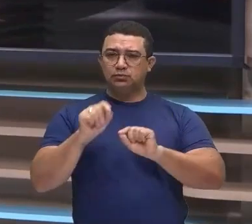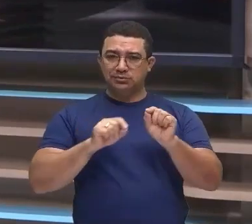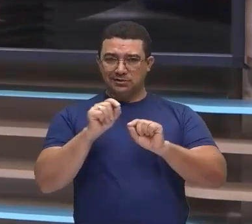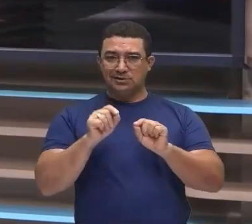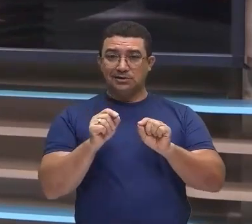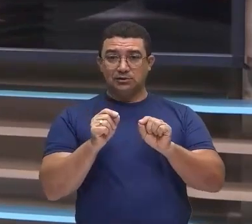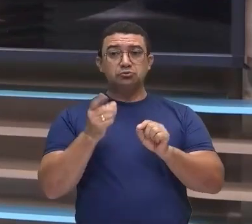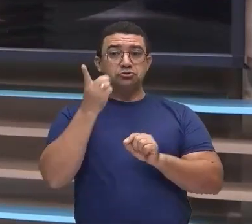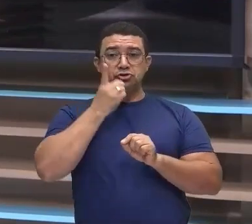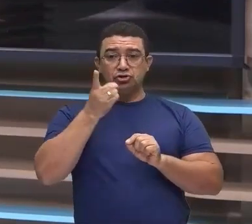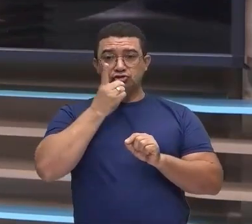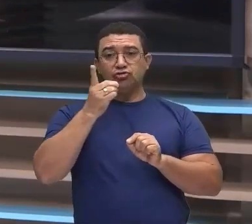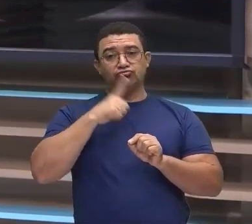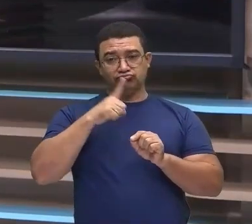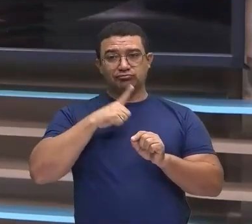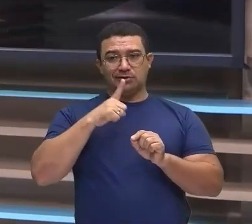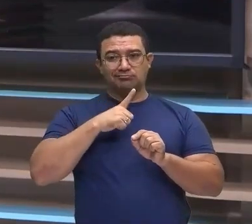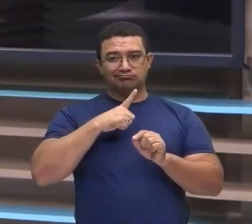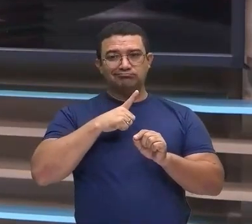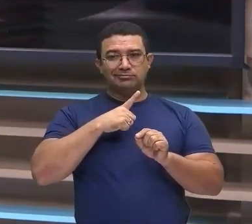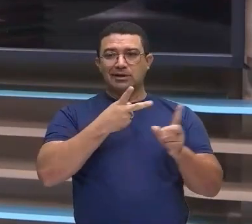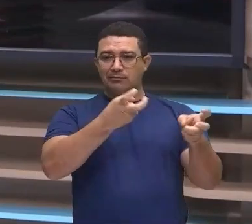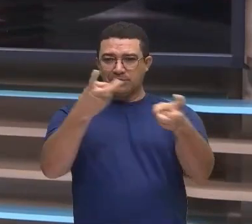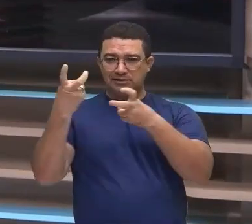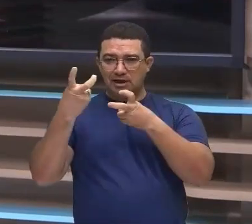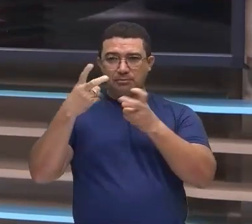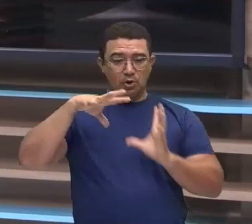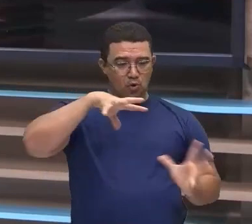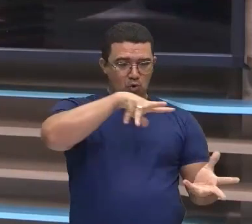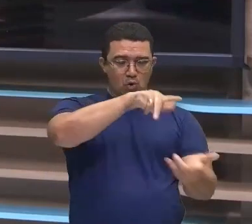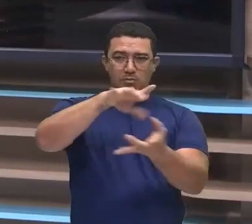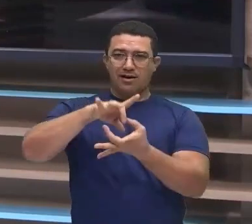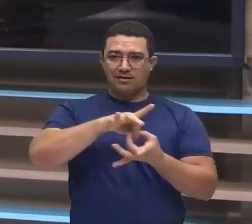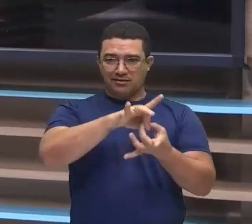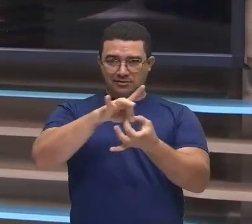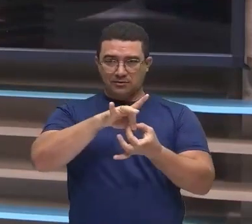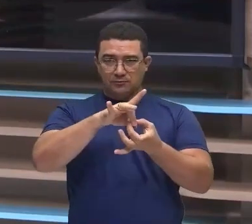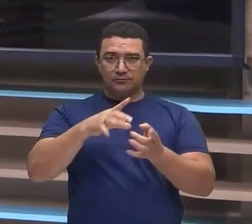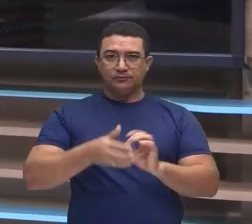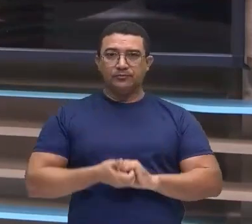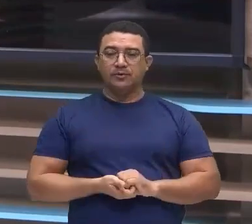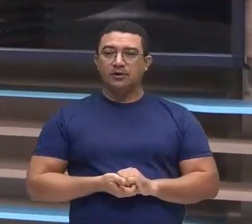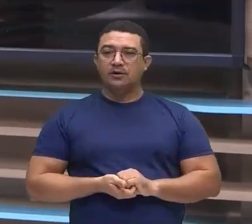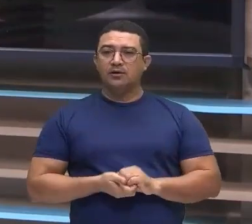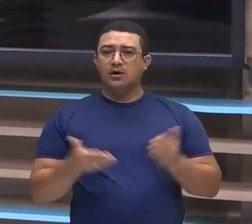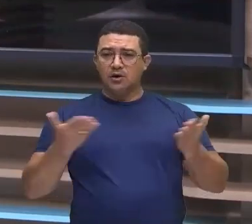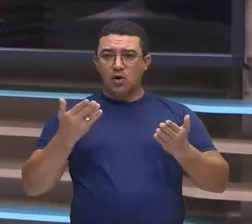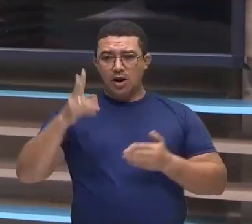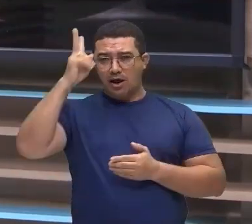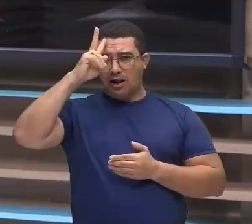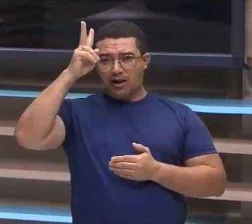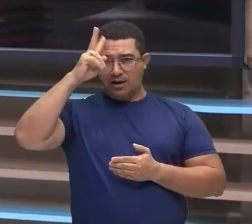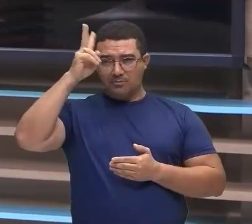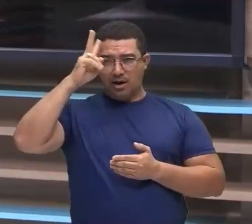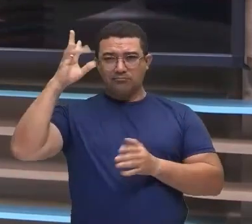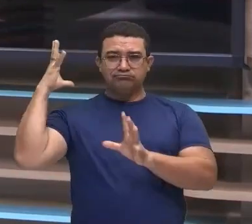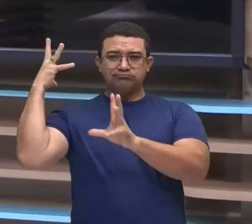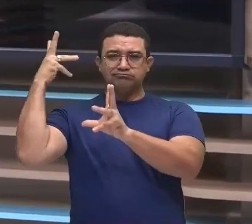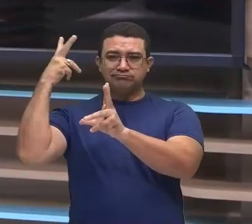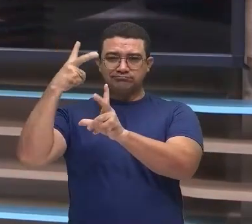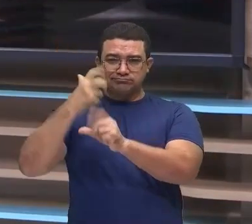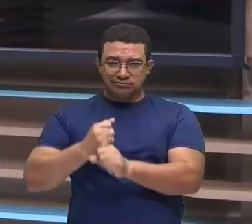nosso dia a dia, como nós vimos aí durante a nossa aula. Então vamos relembrar, vamos revisar aí